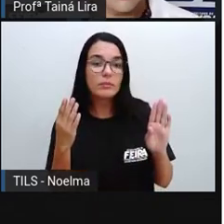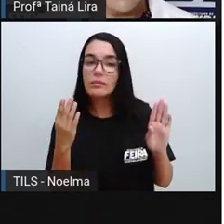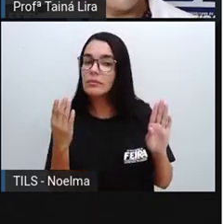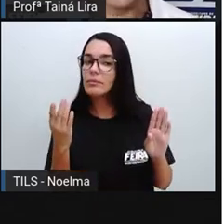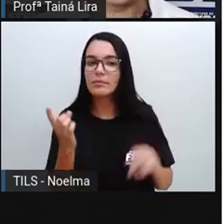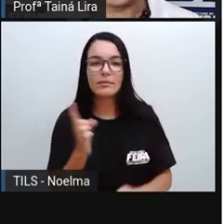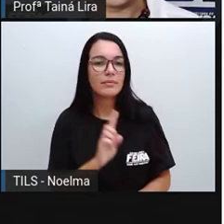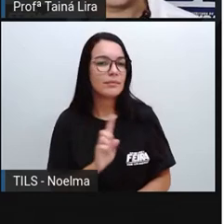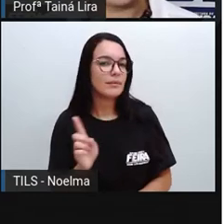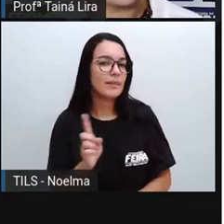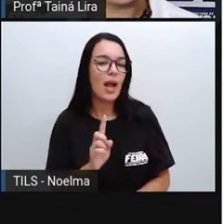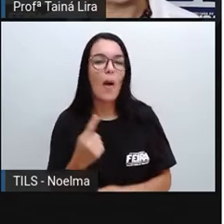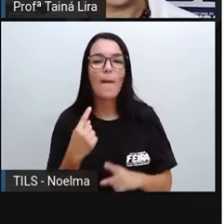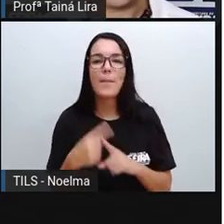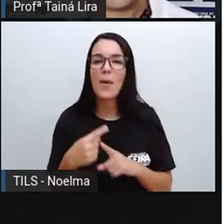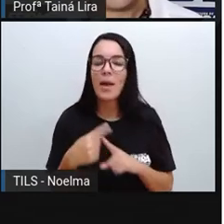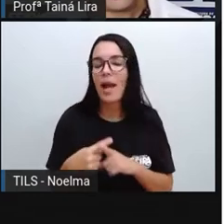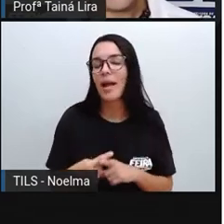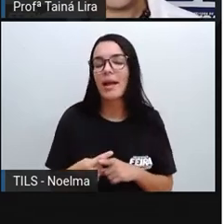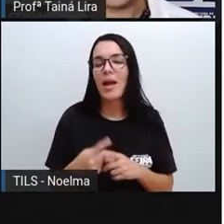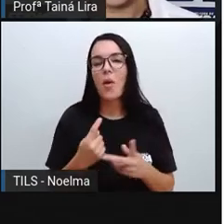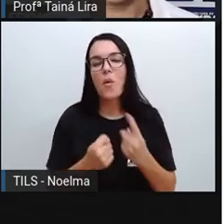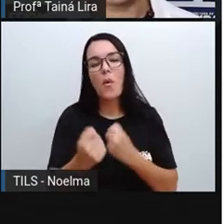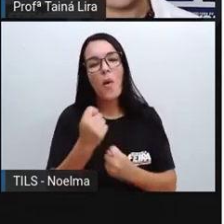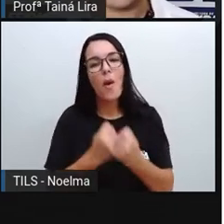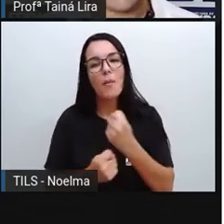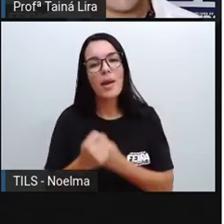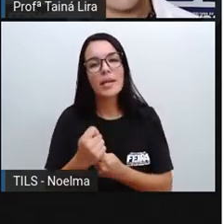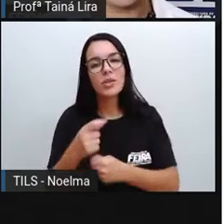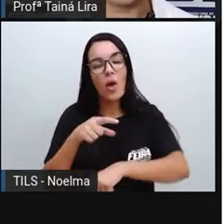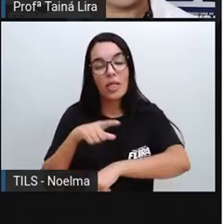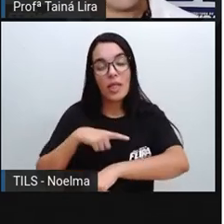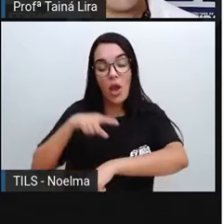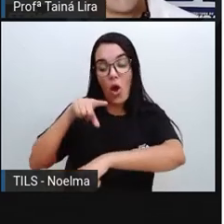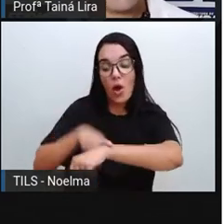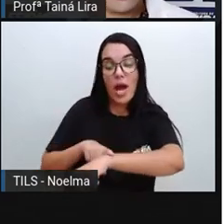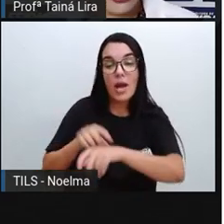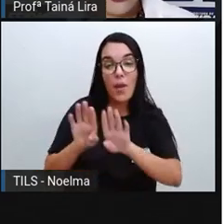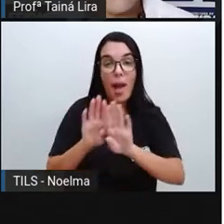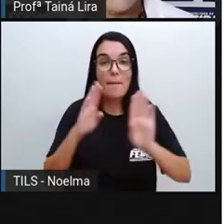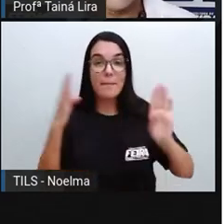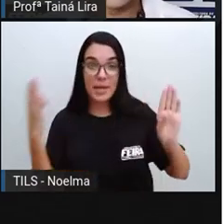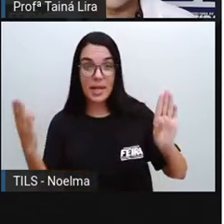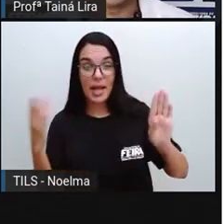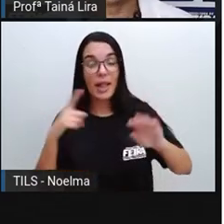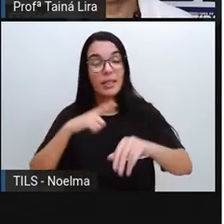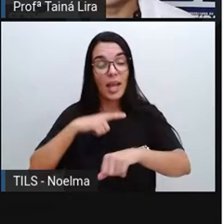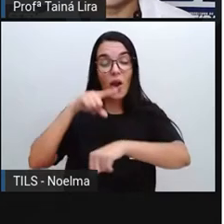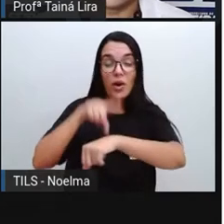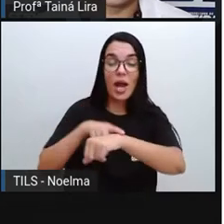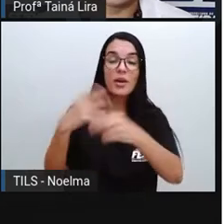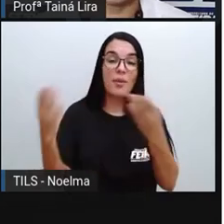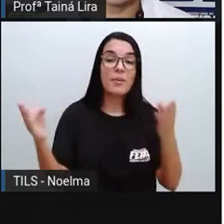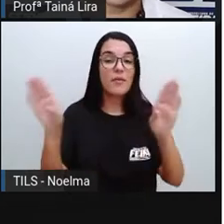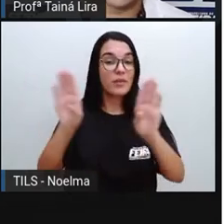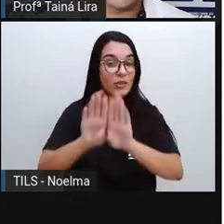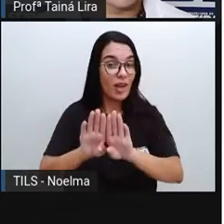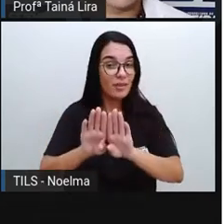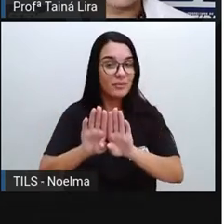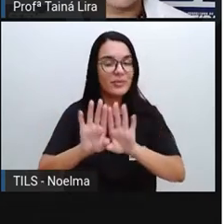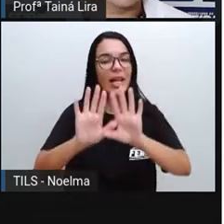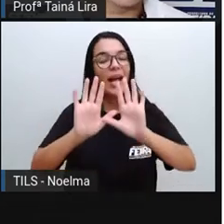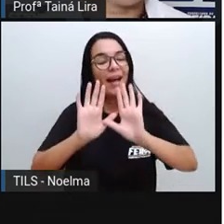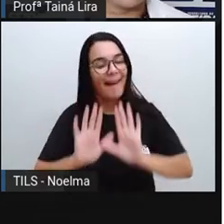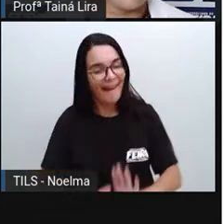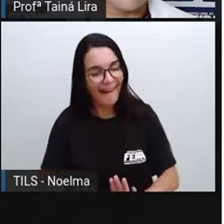Não, porque o comércio vai estar fechado. Ele tem um horário para abrir, tem um horário para fechar. Então, são atividades